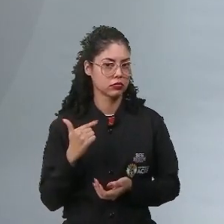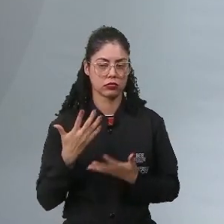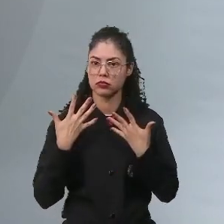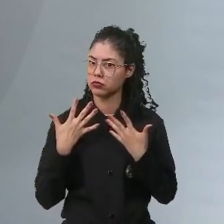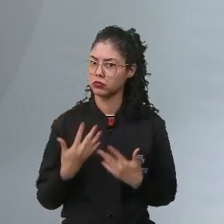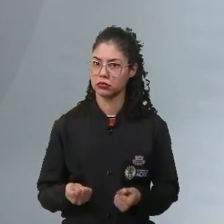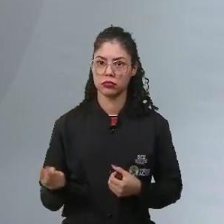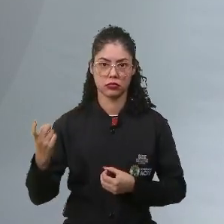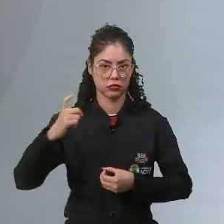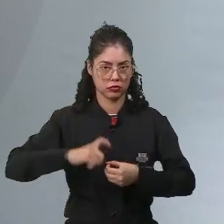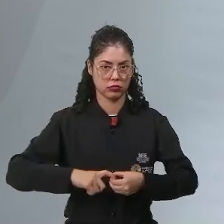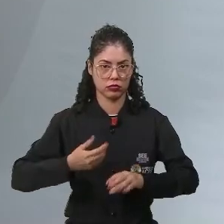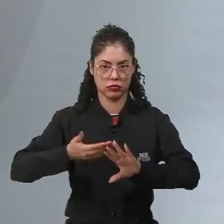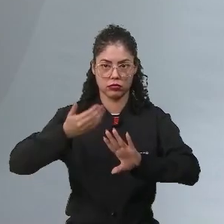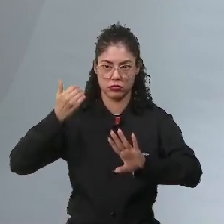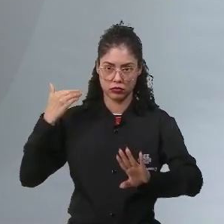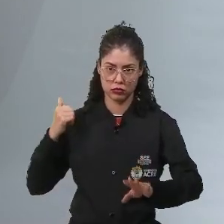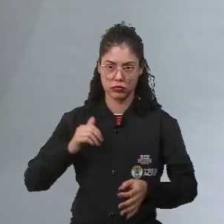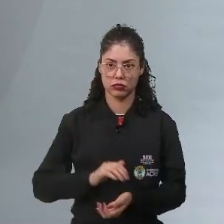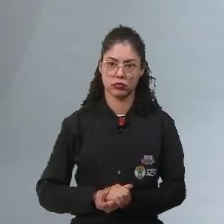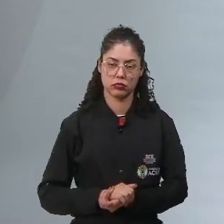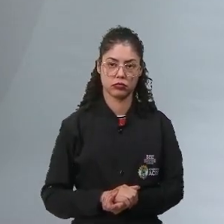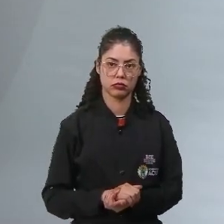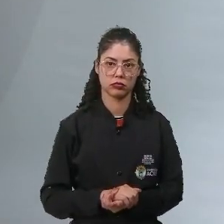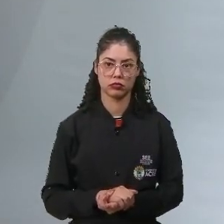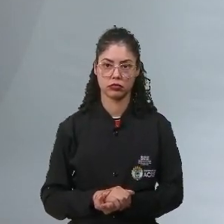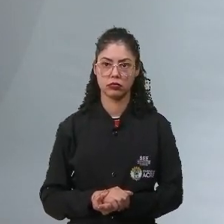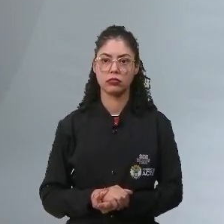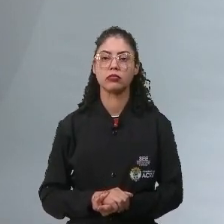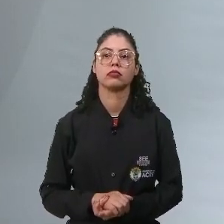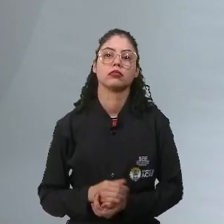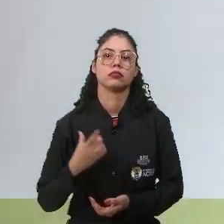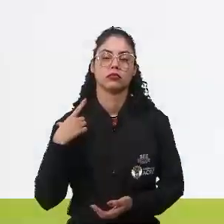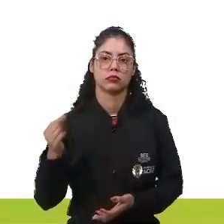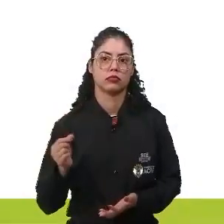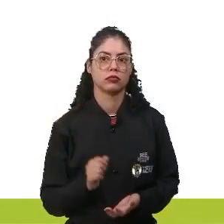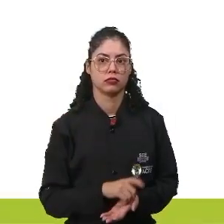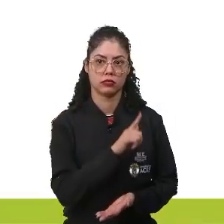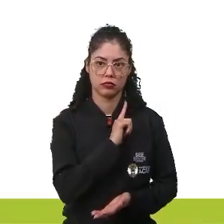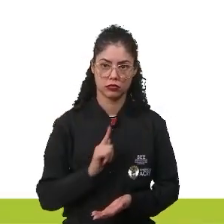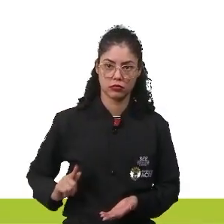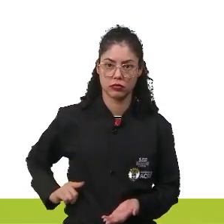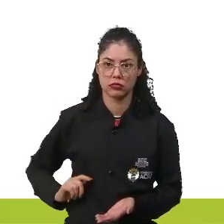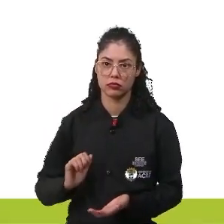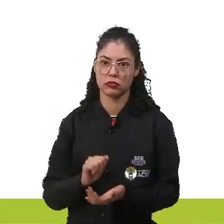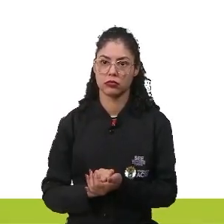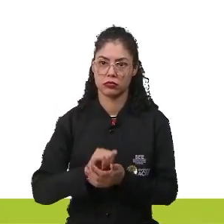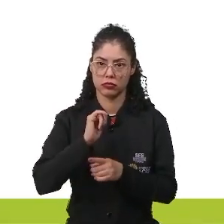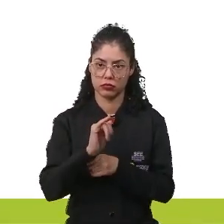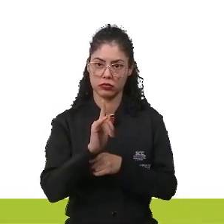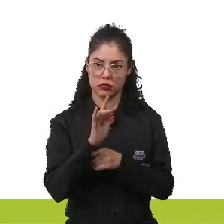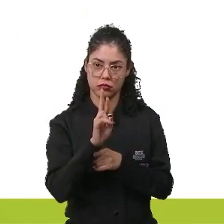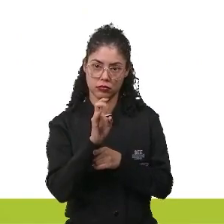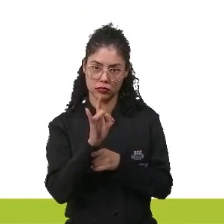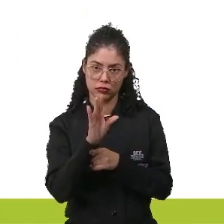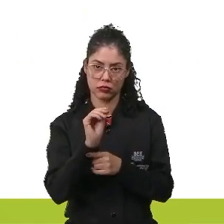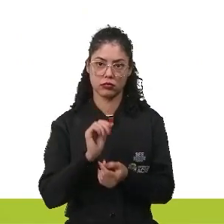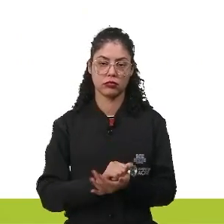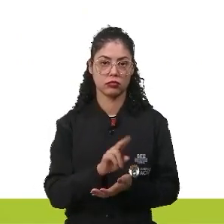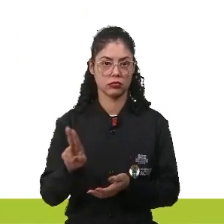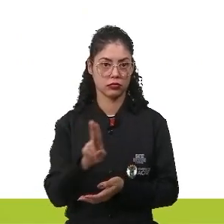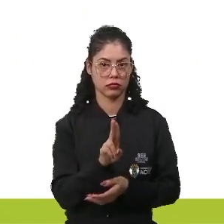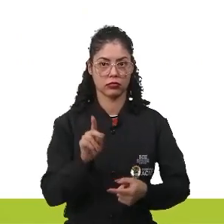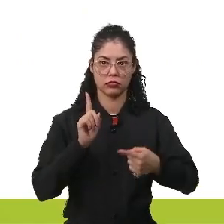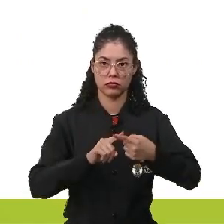aceitar retornar para aquele antigo regime. Então, saímos da fase do governo jacobino e vamos para o governo girondino. Chamamos